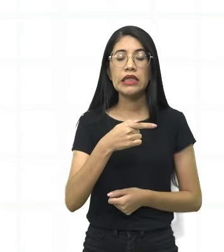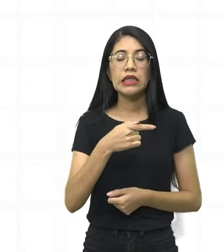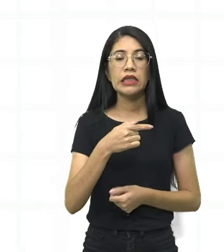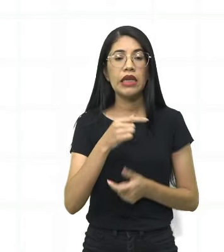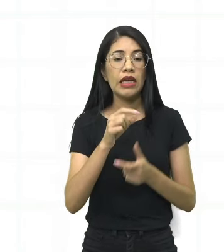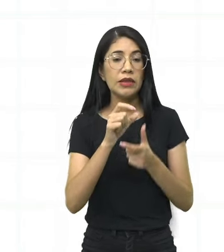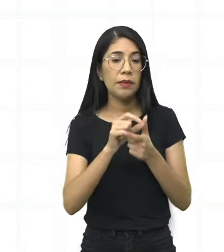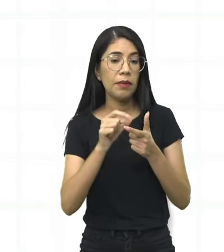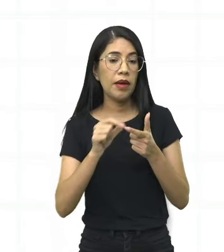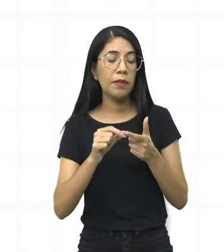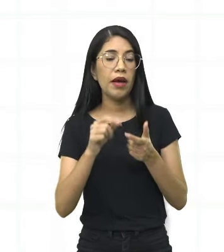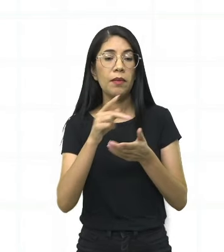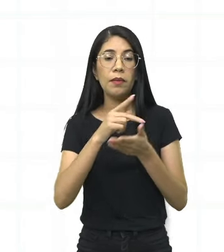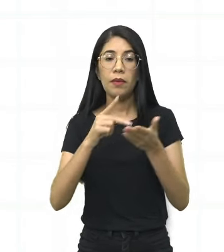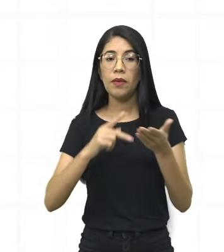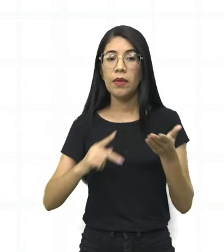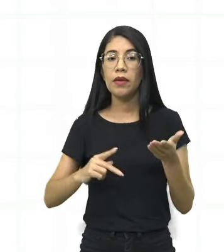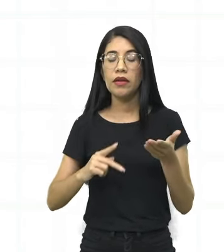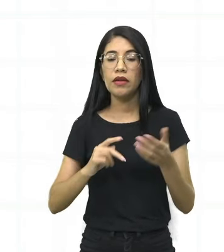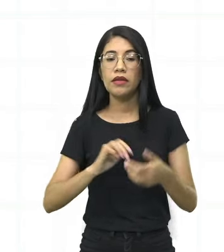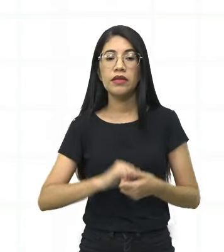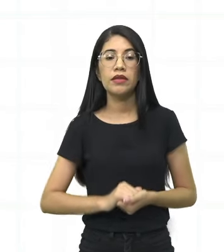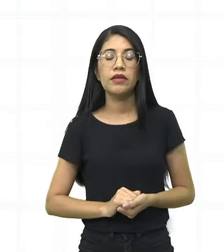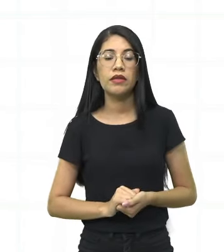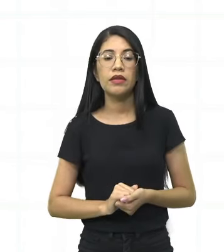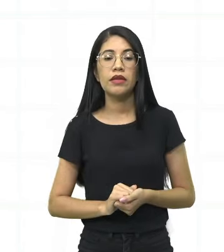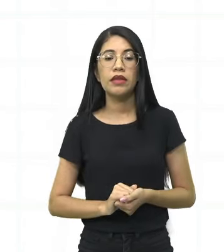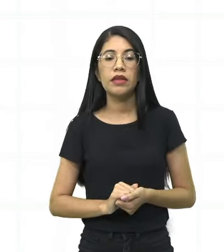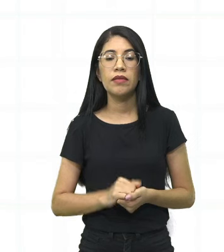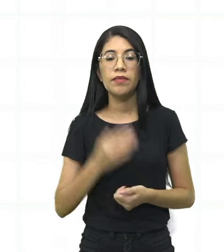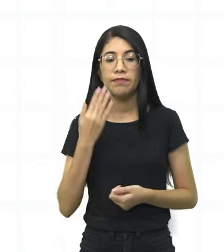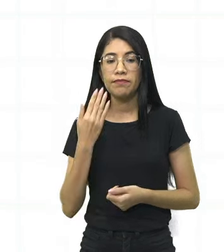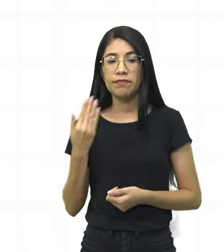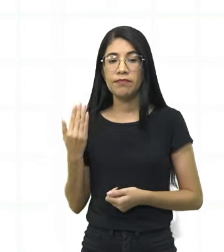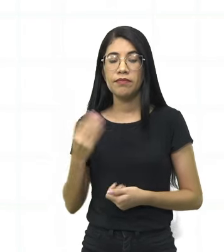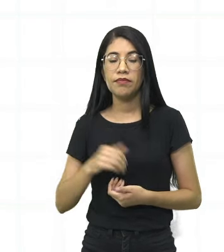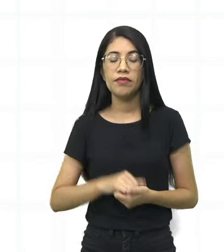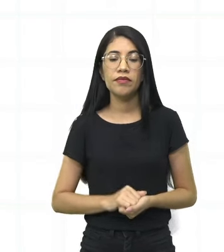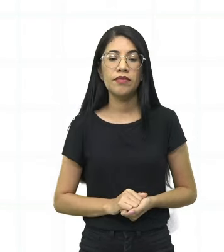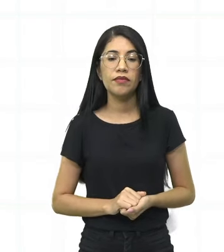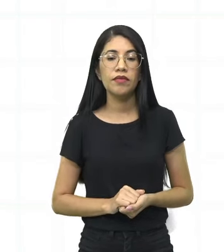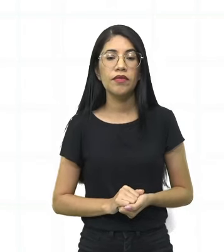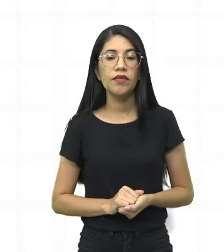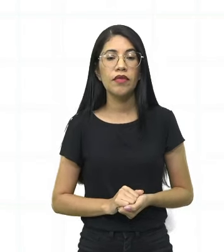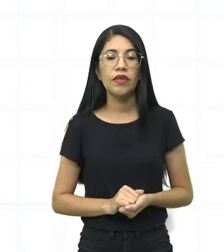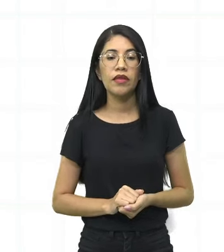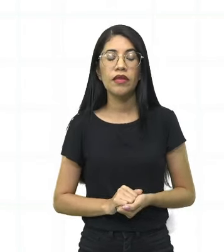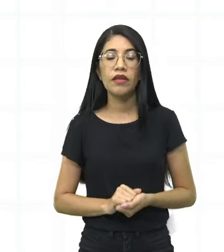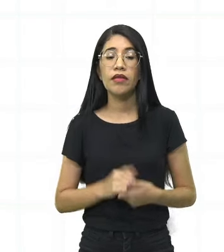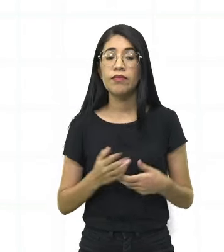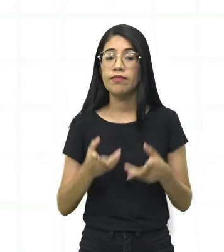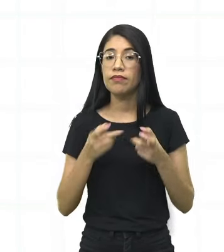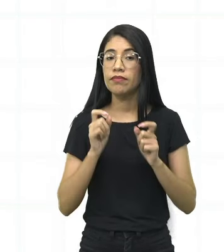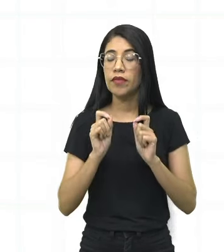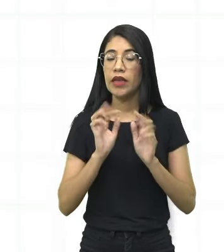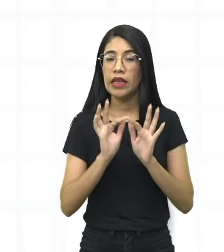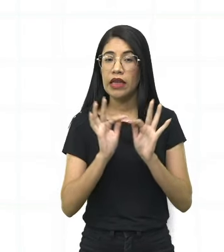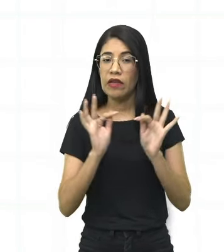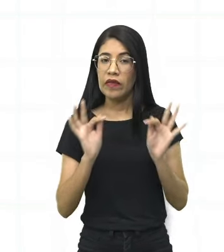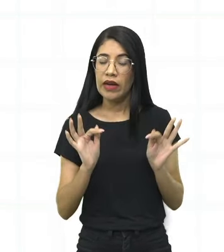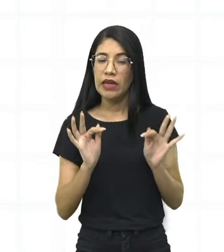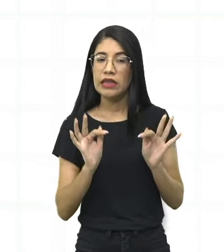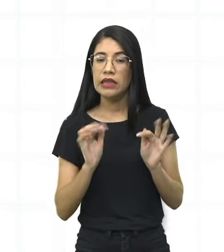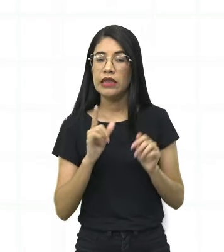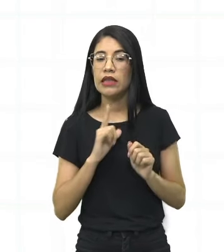poéticas, né? Ó, as aves que aqui gorjeiam. Então, vejam, né? Temos